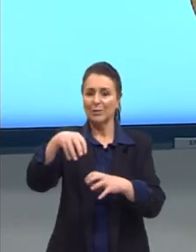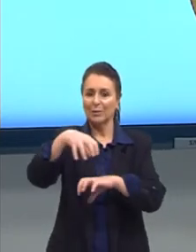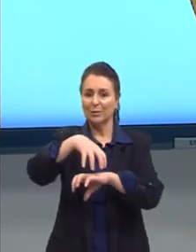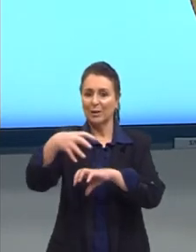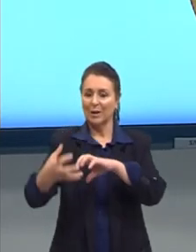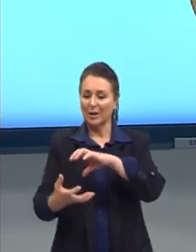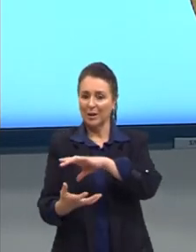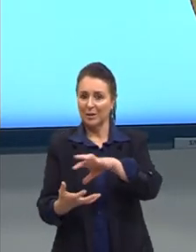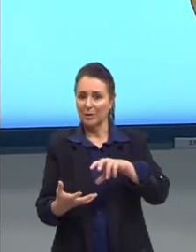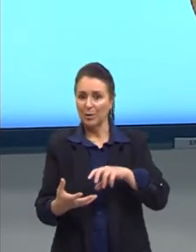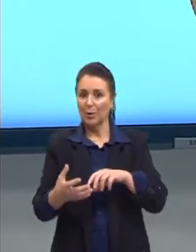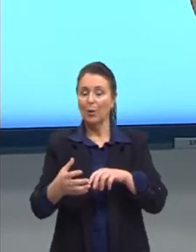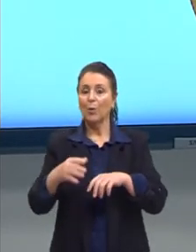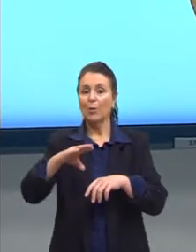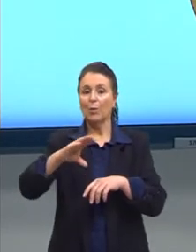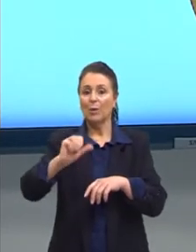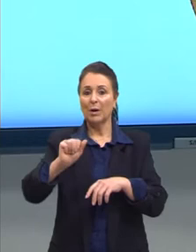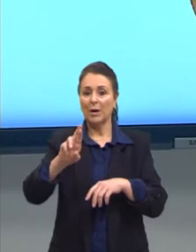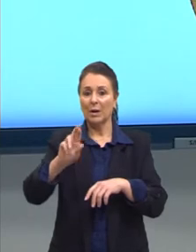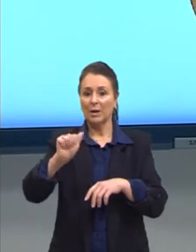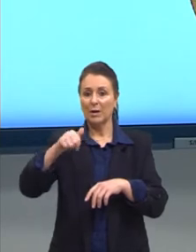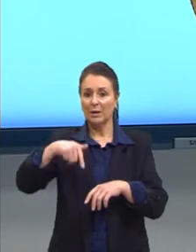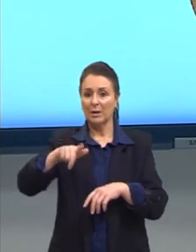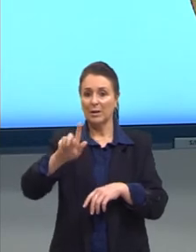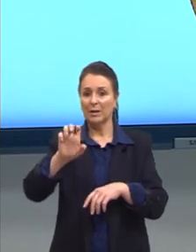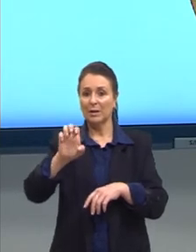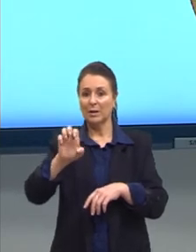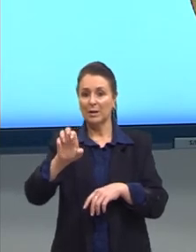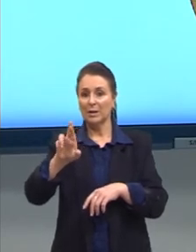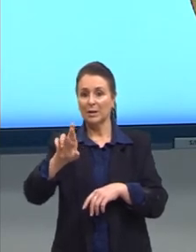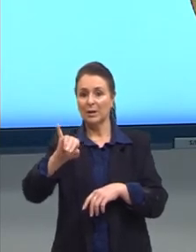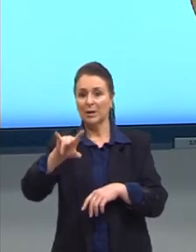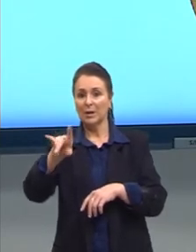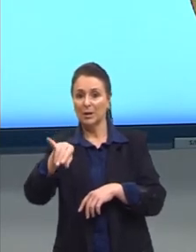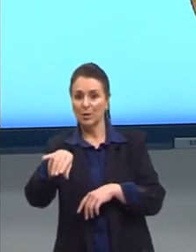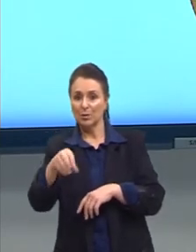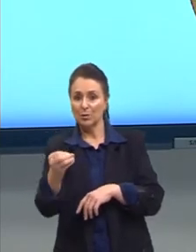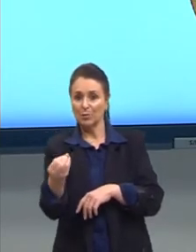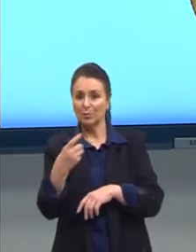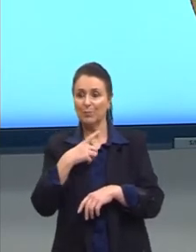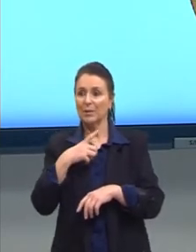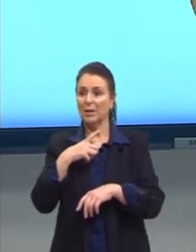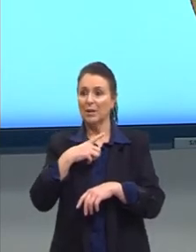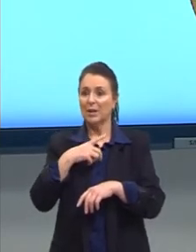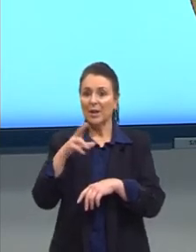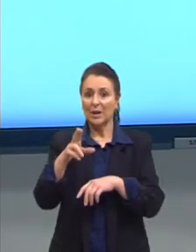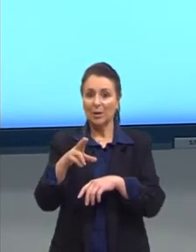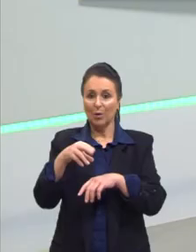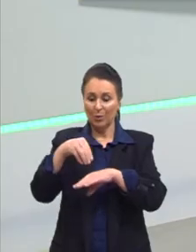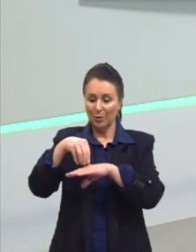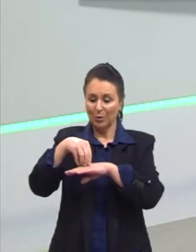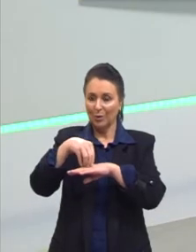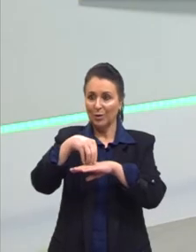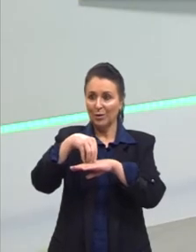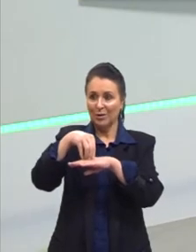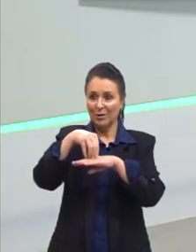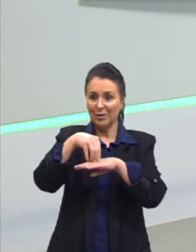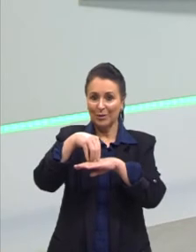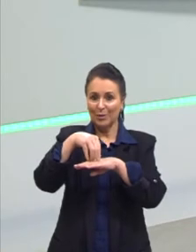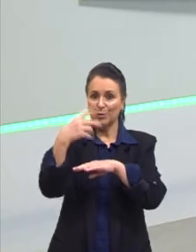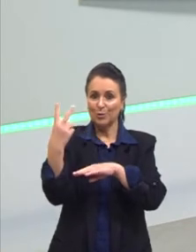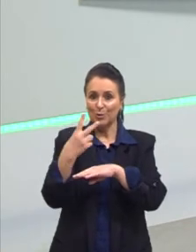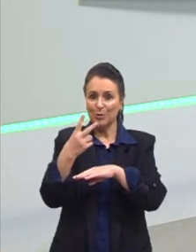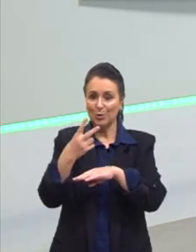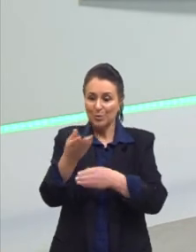caranguejo, então, ele oferece mobilidade para a anêmula. E a anêmula, um